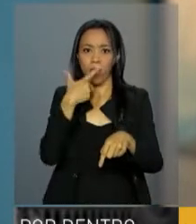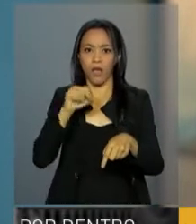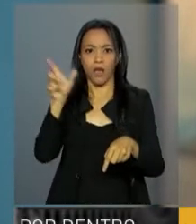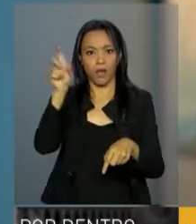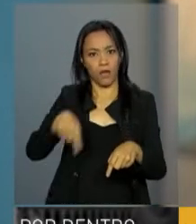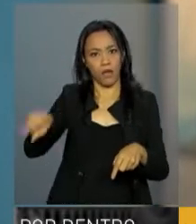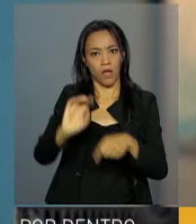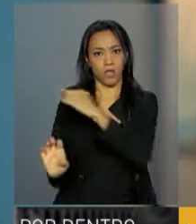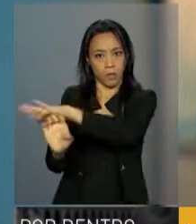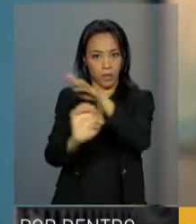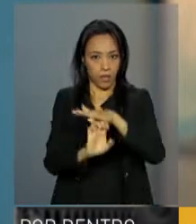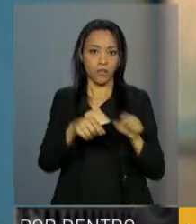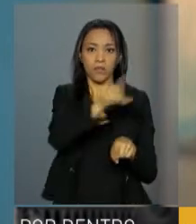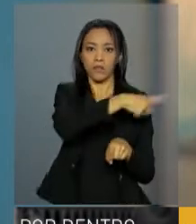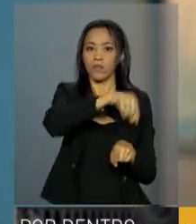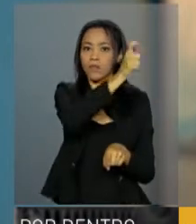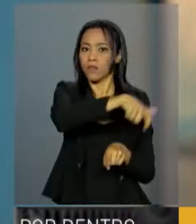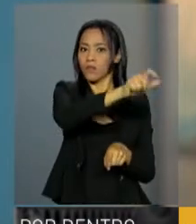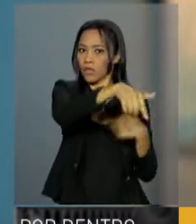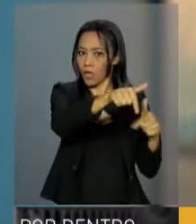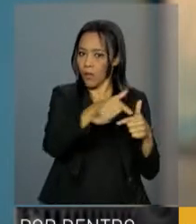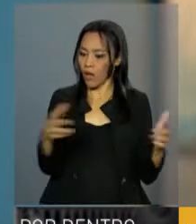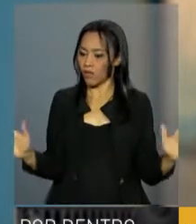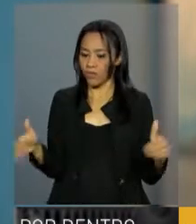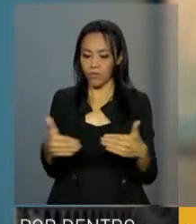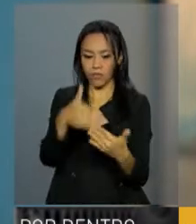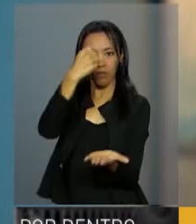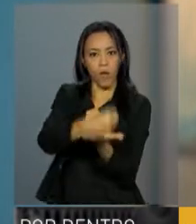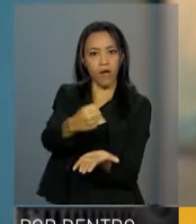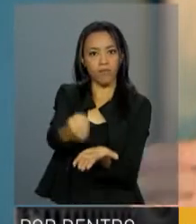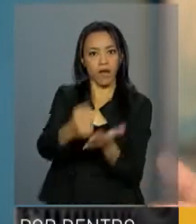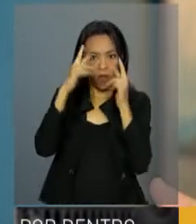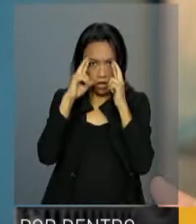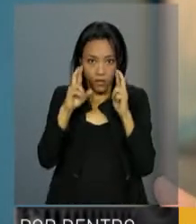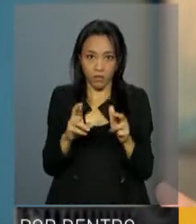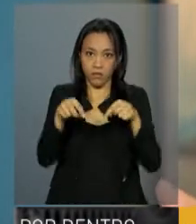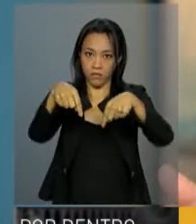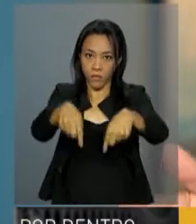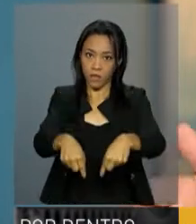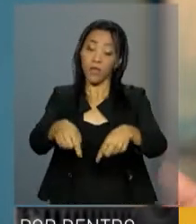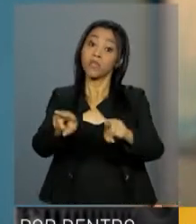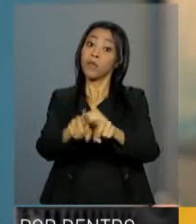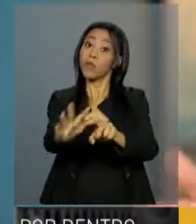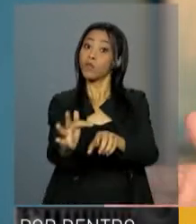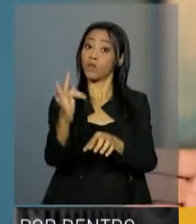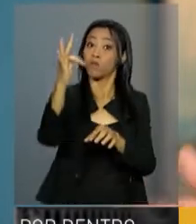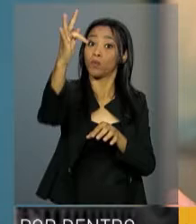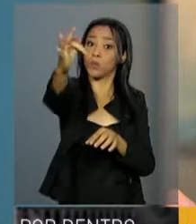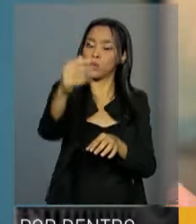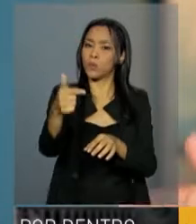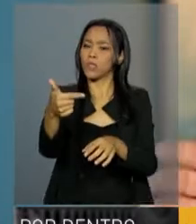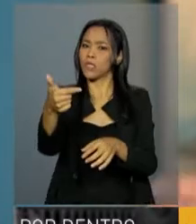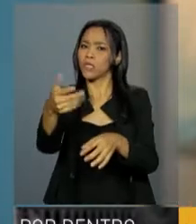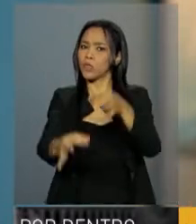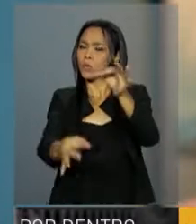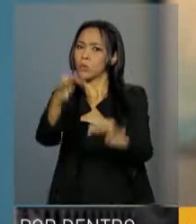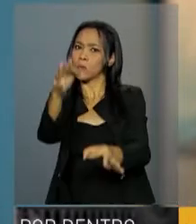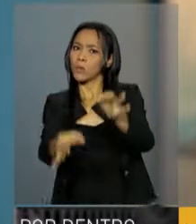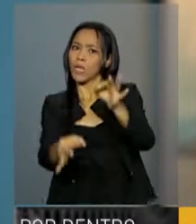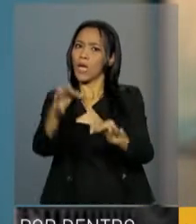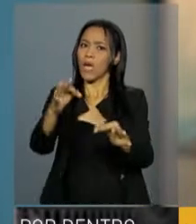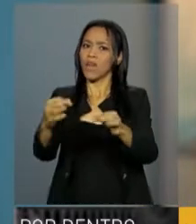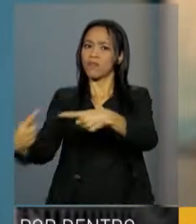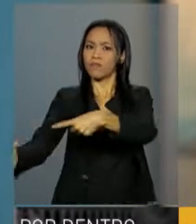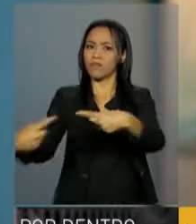contrata, por aquele que é contratado e por aquele que, no futuro, precise julgar um possível